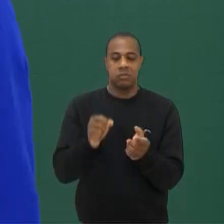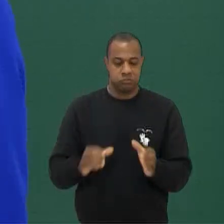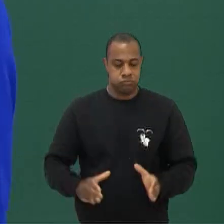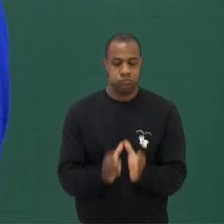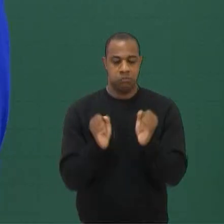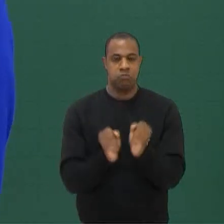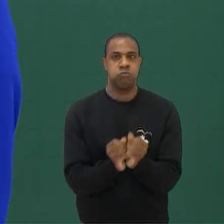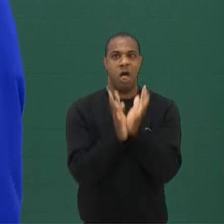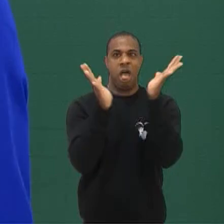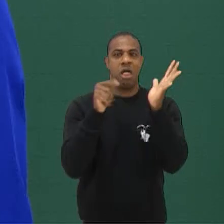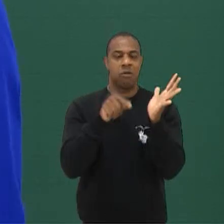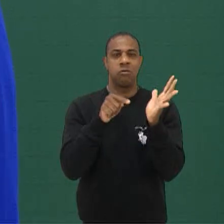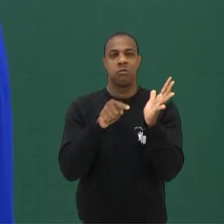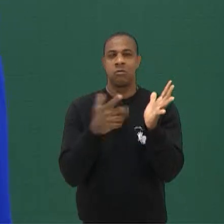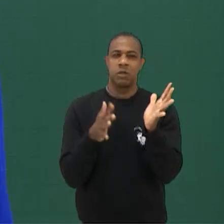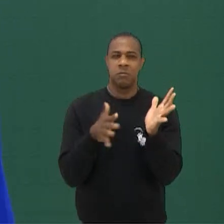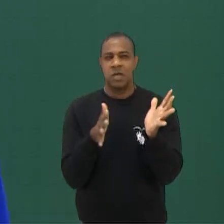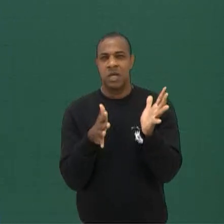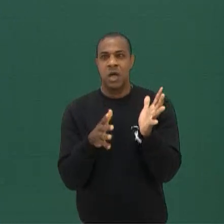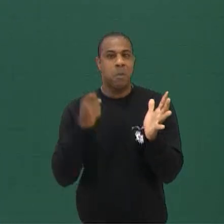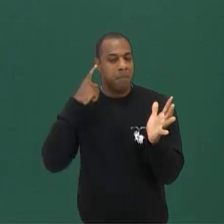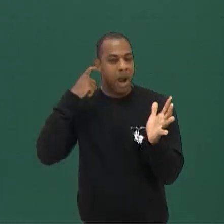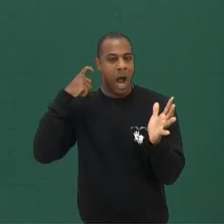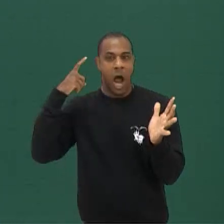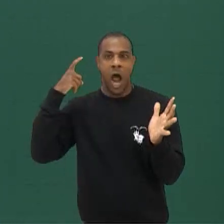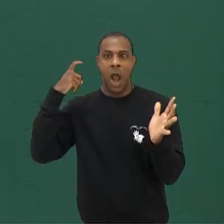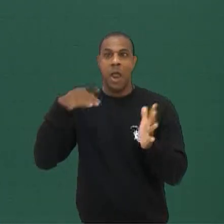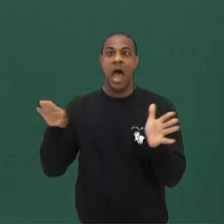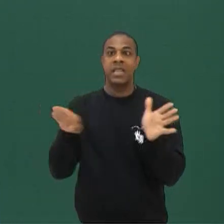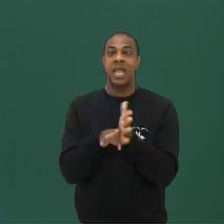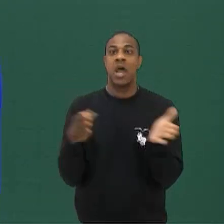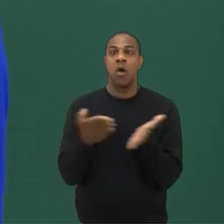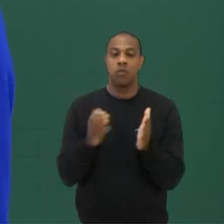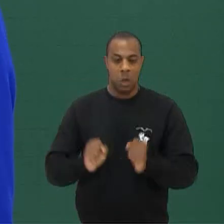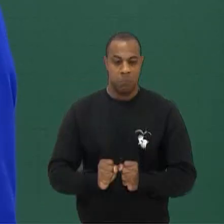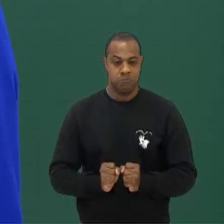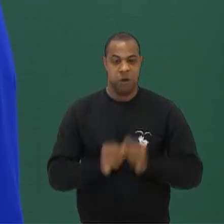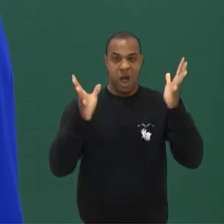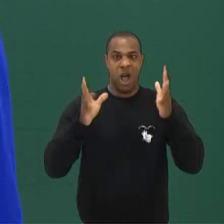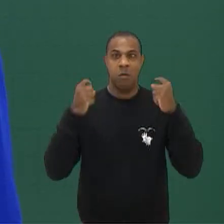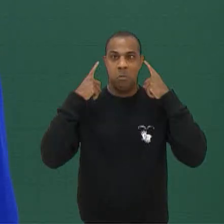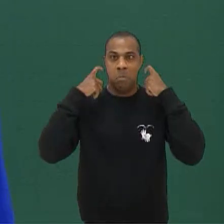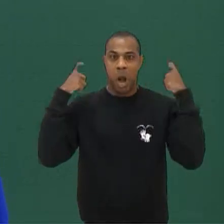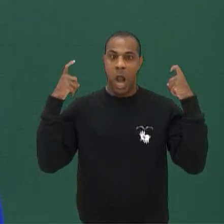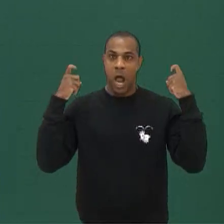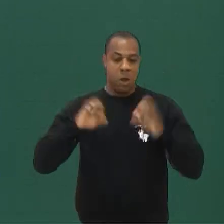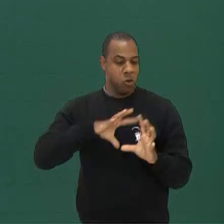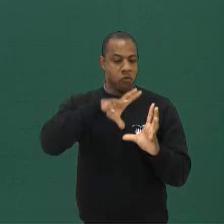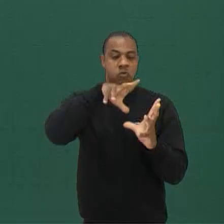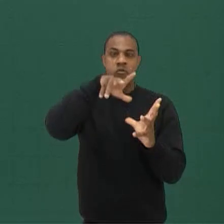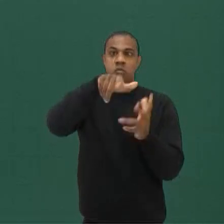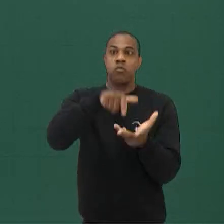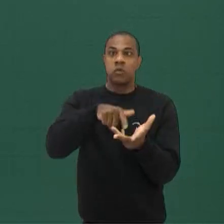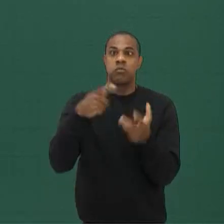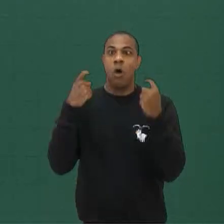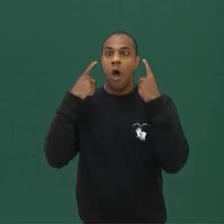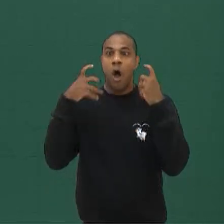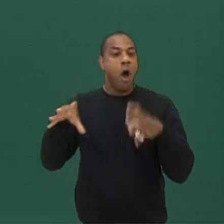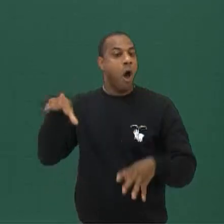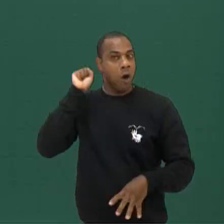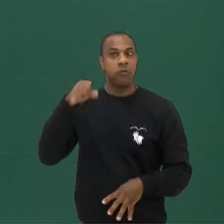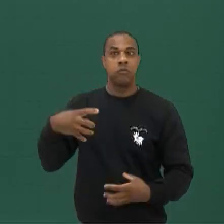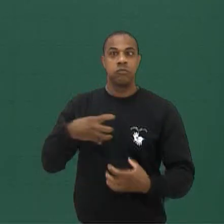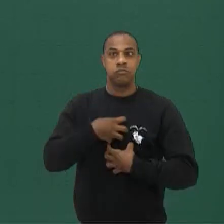vulcão Estima-se que tenha sido o maior barulho ouvido até hoje Mais de 5 mil quilômetros de distância Ouviram o estrago desse vulcão